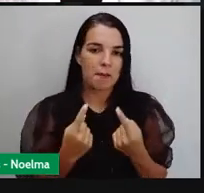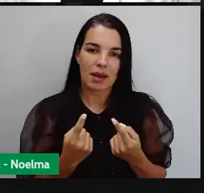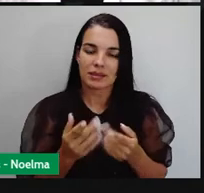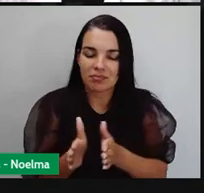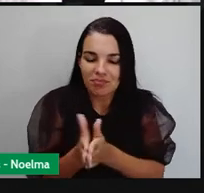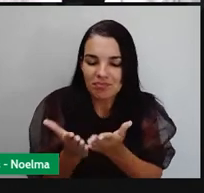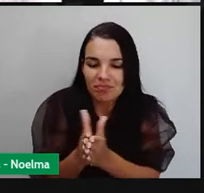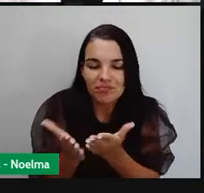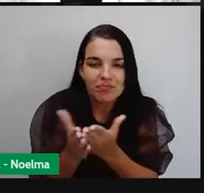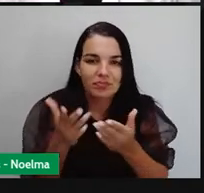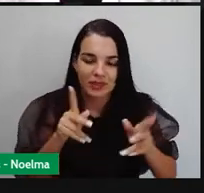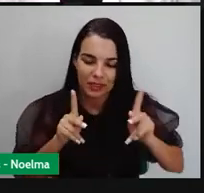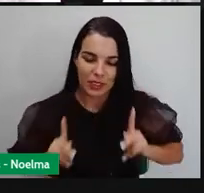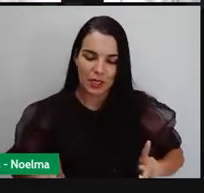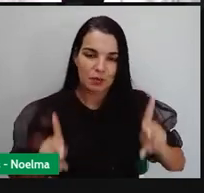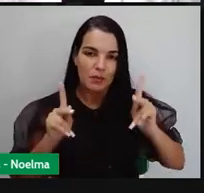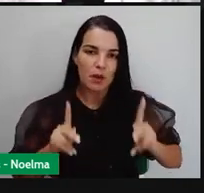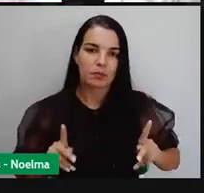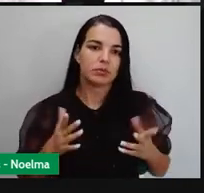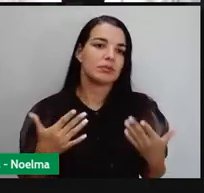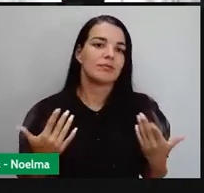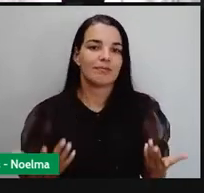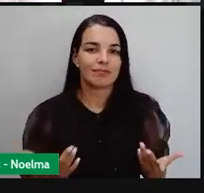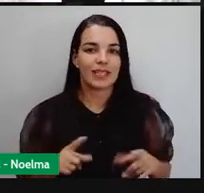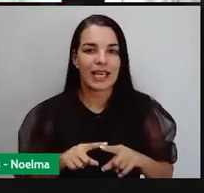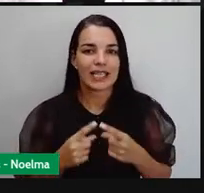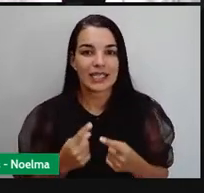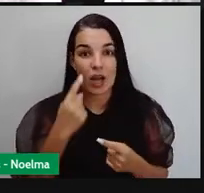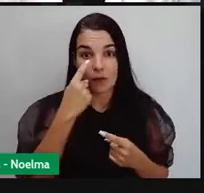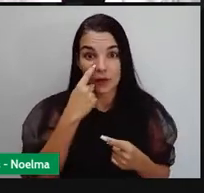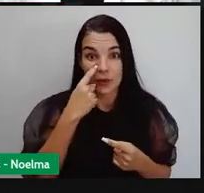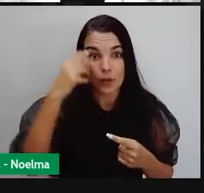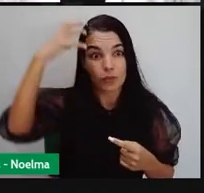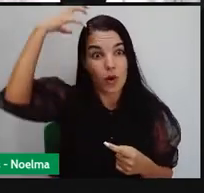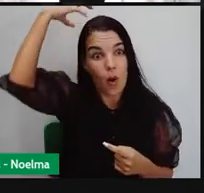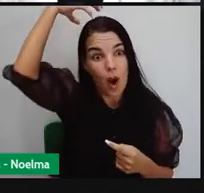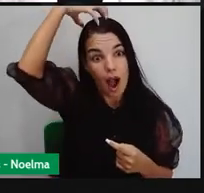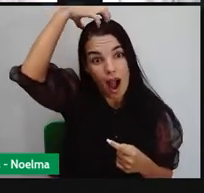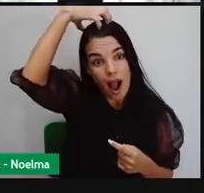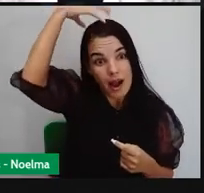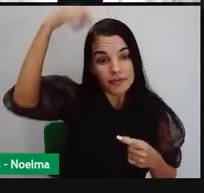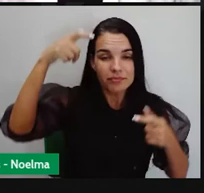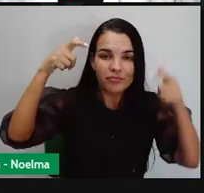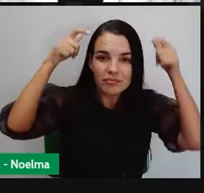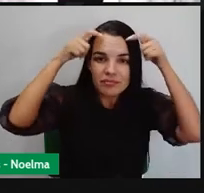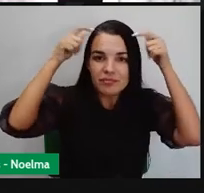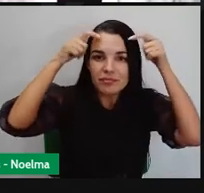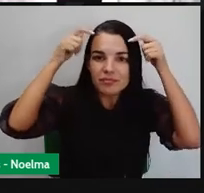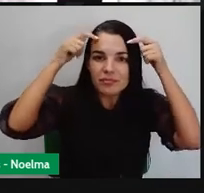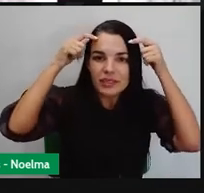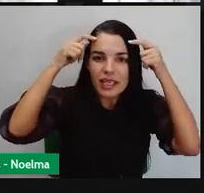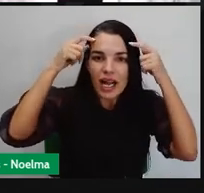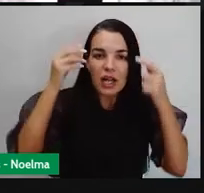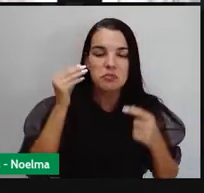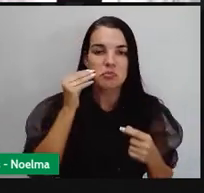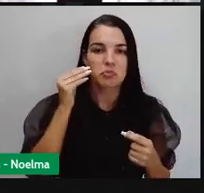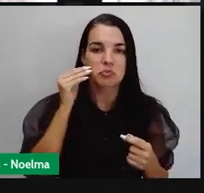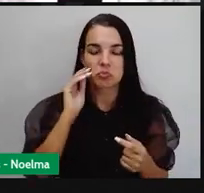chegava à população. Está aí o rei Luiz XV da França, que é considerado o rei símbolo do